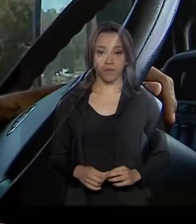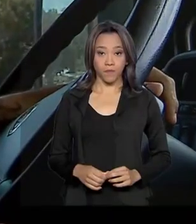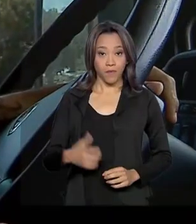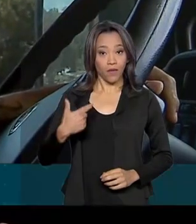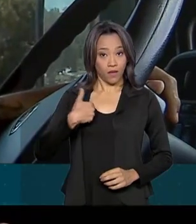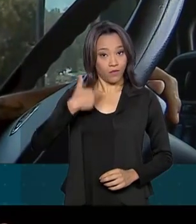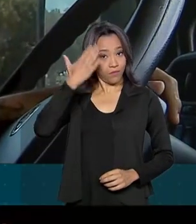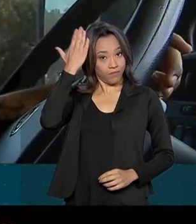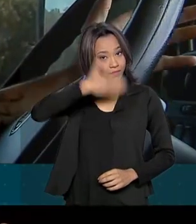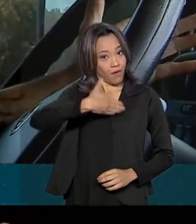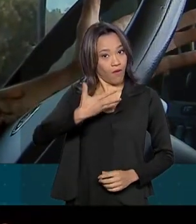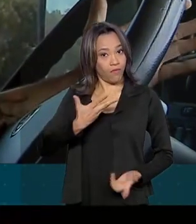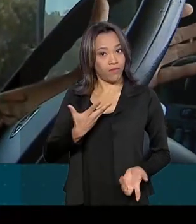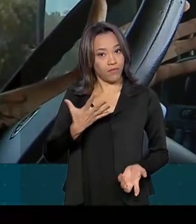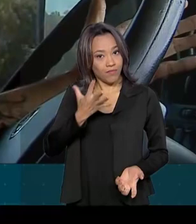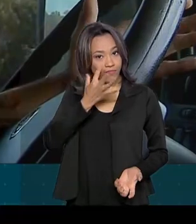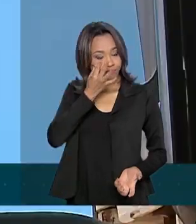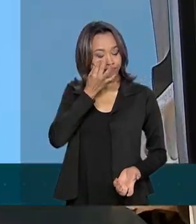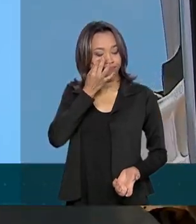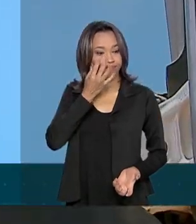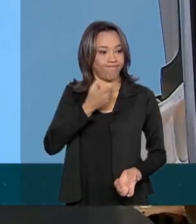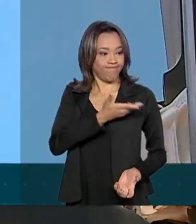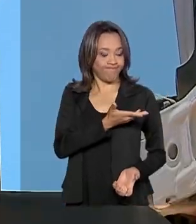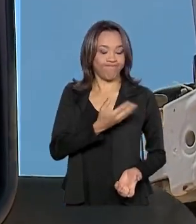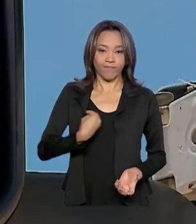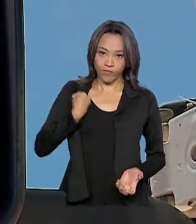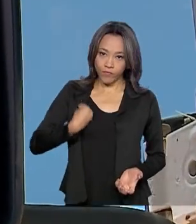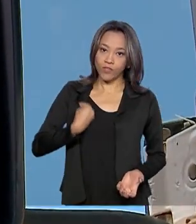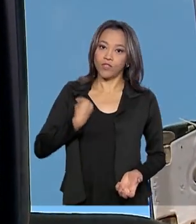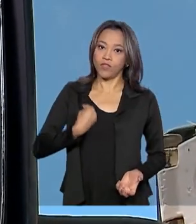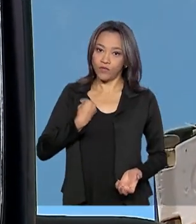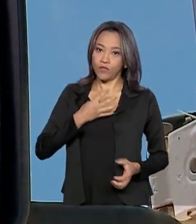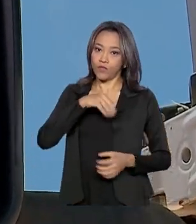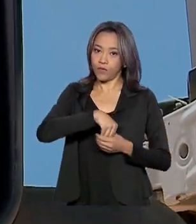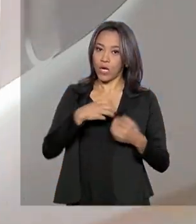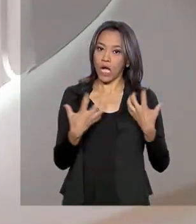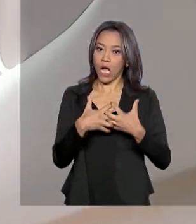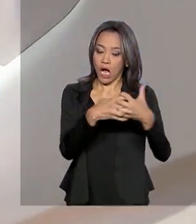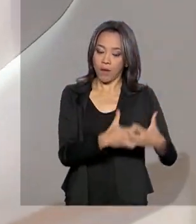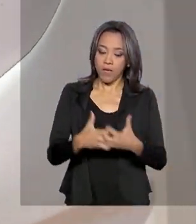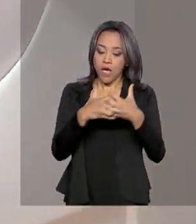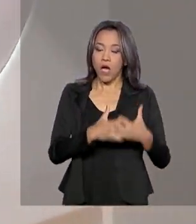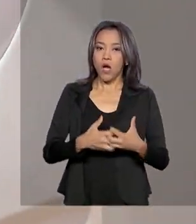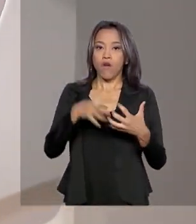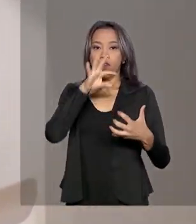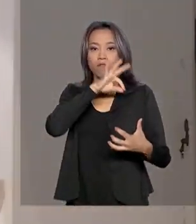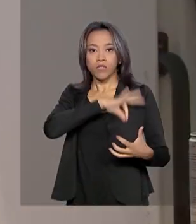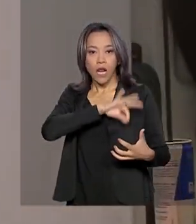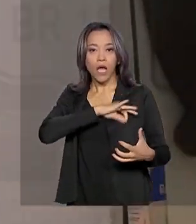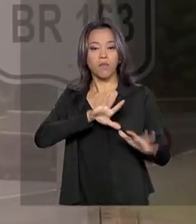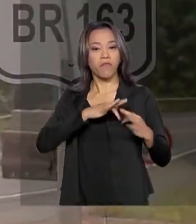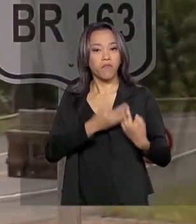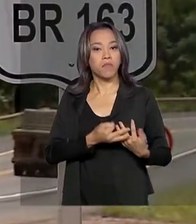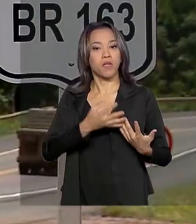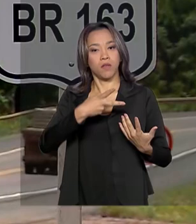prova disso, vivo aqui do caminhão praticamente, sustento minha família, meu filho e minha esposa.